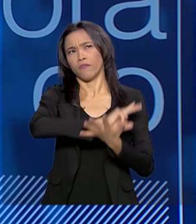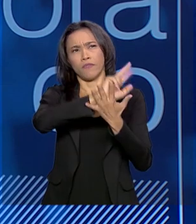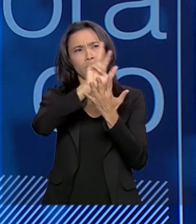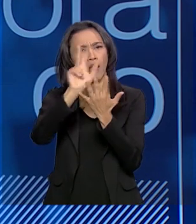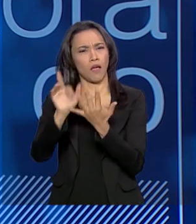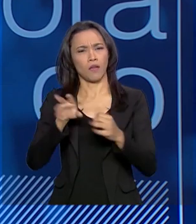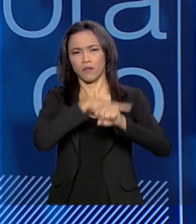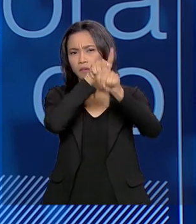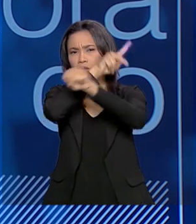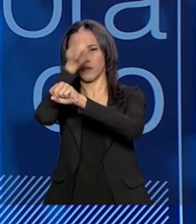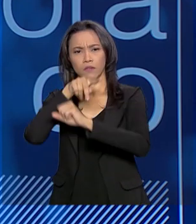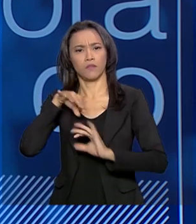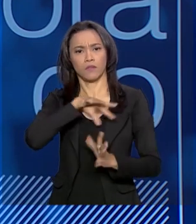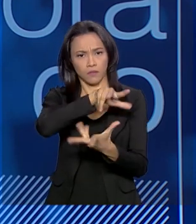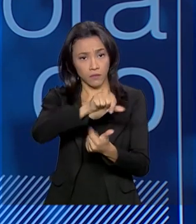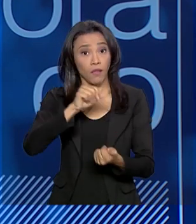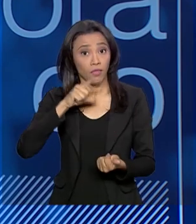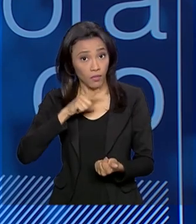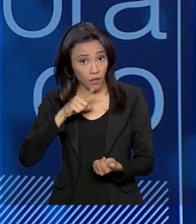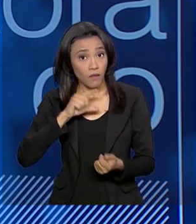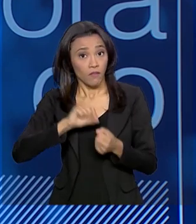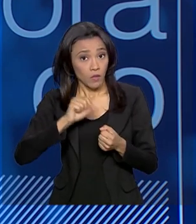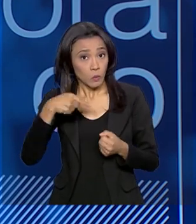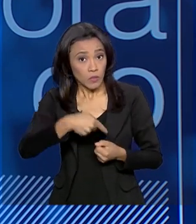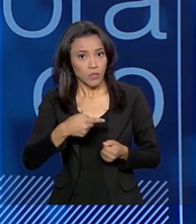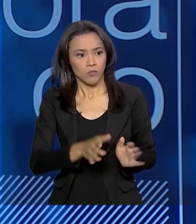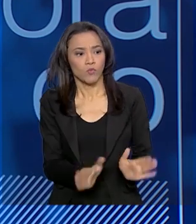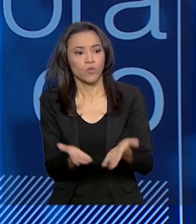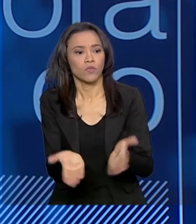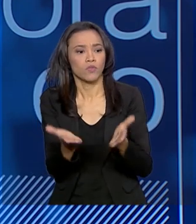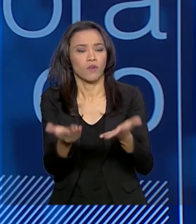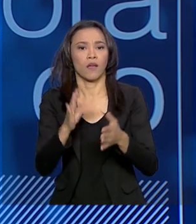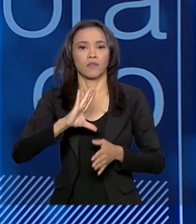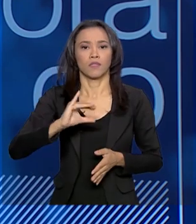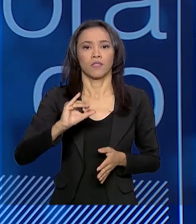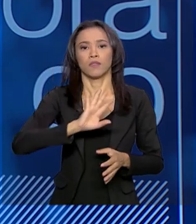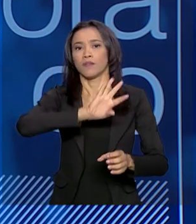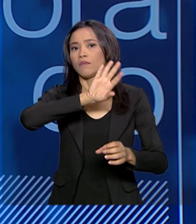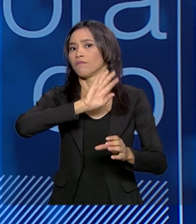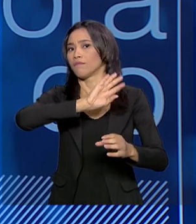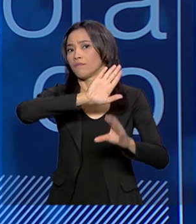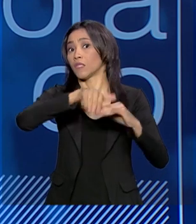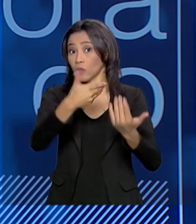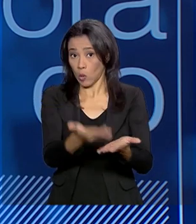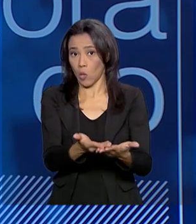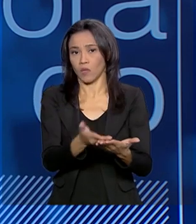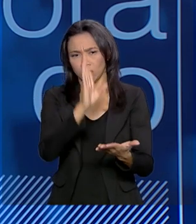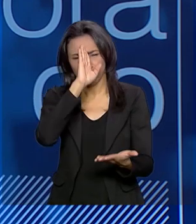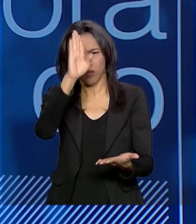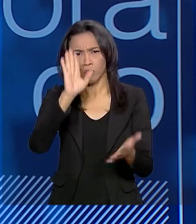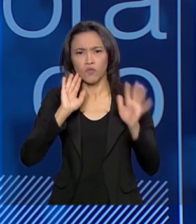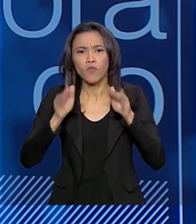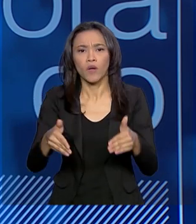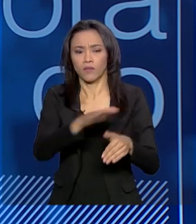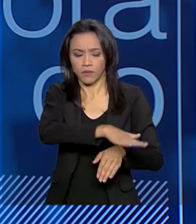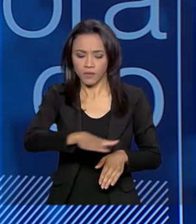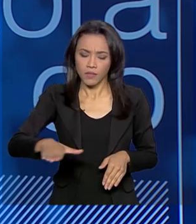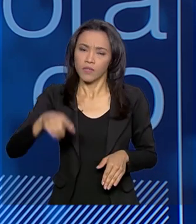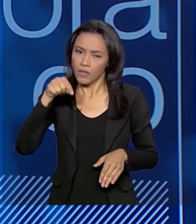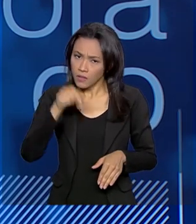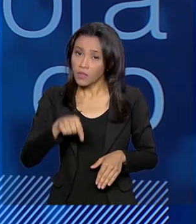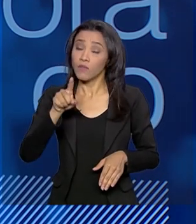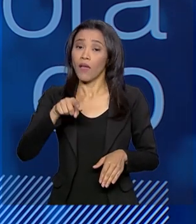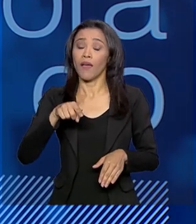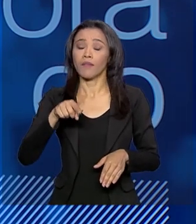feito esse movimento de incentivar a ciência em todos os níveis da educação, principalmente das crianças. É uma tendência